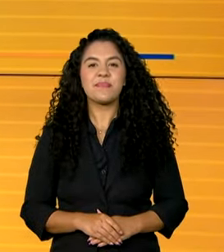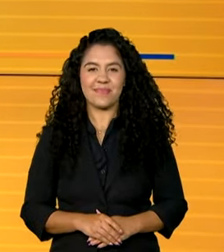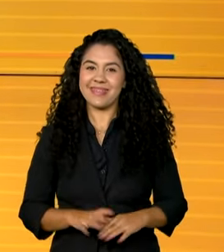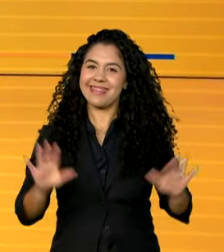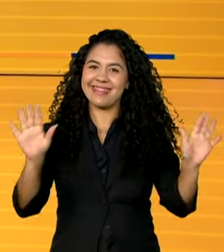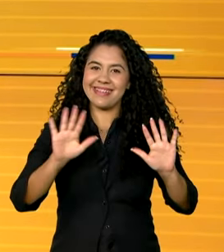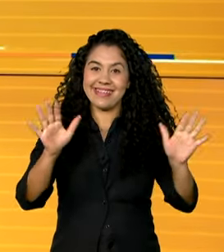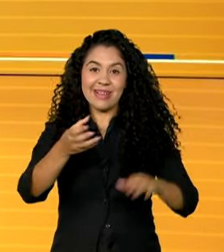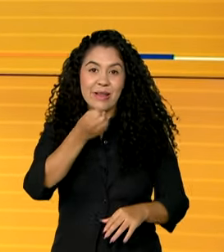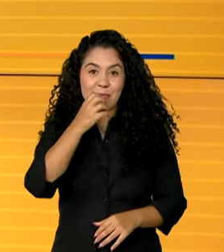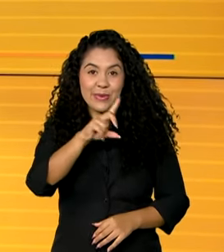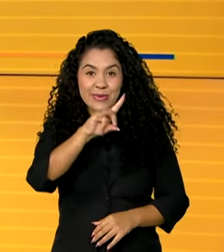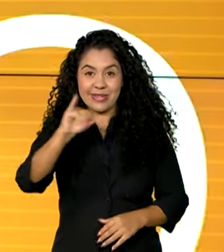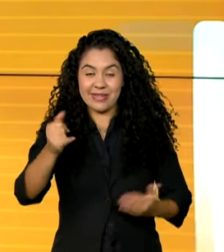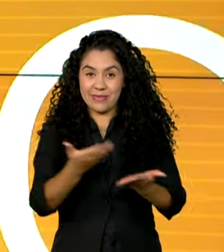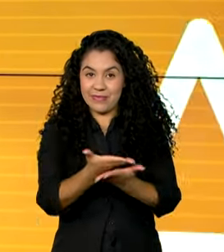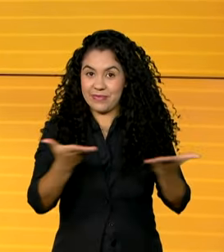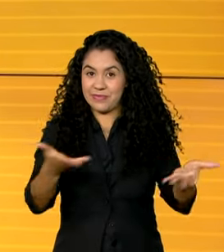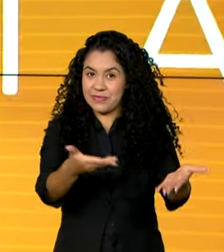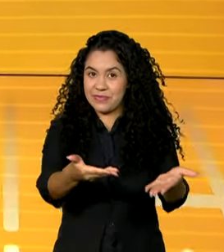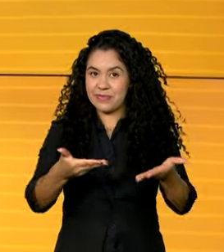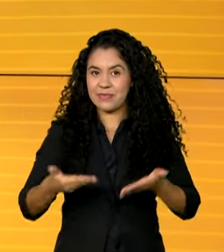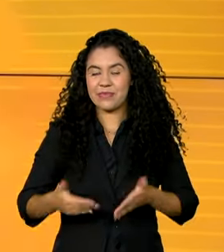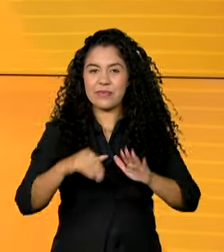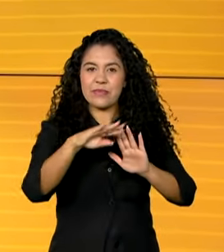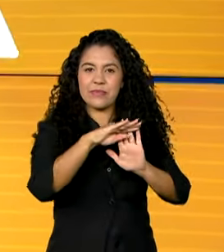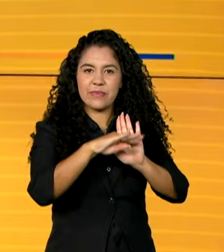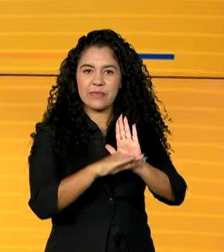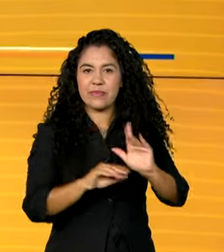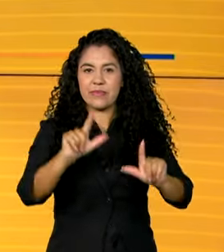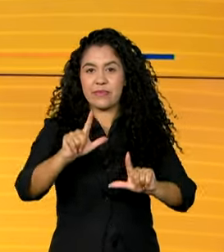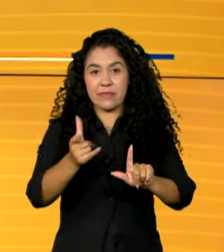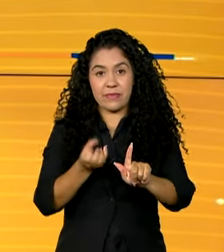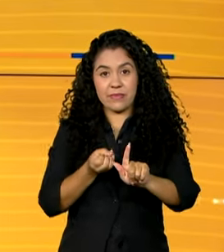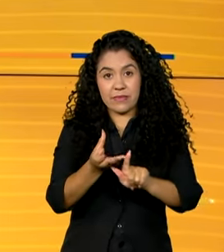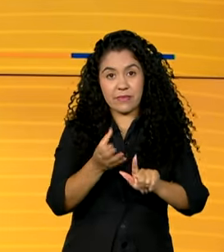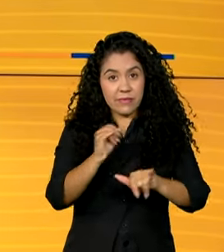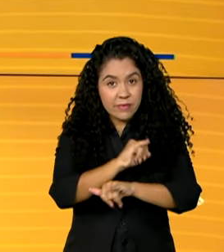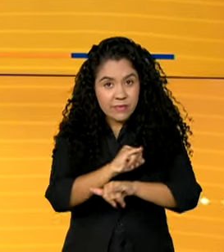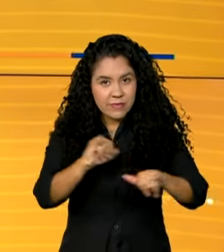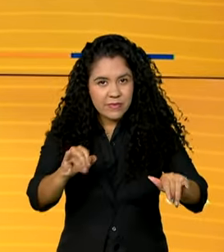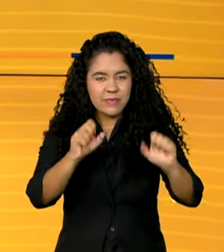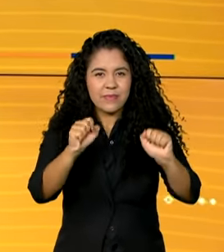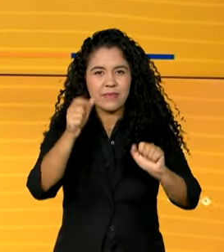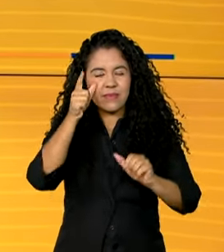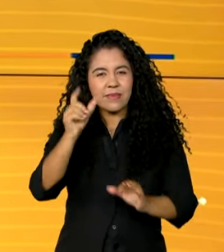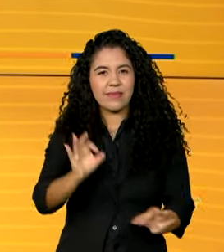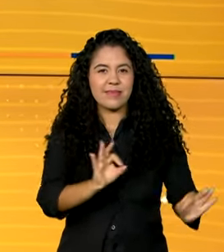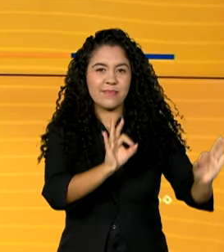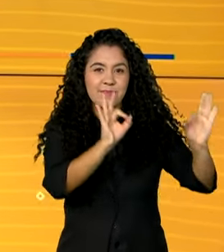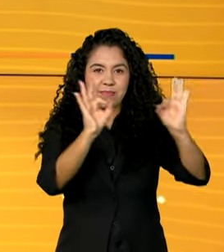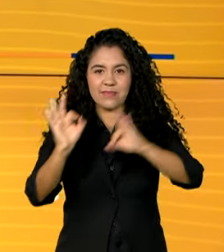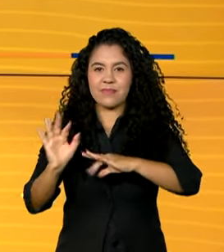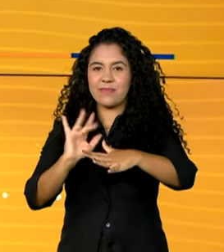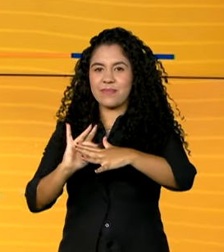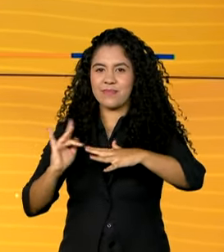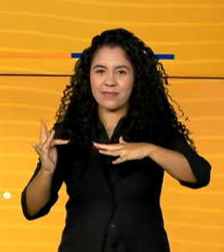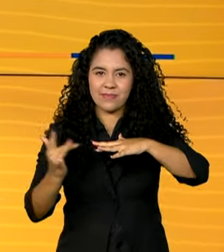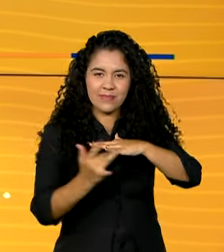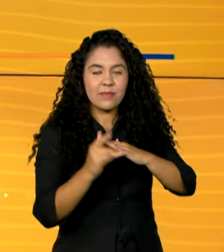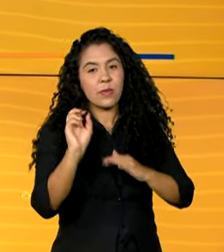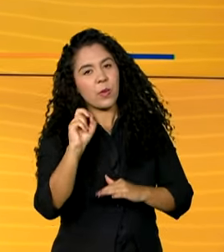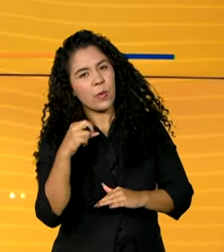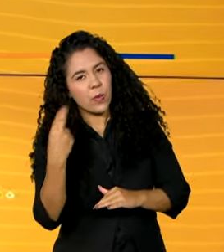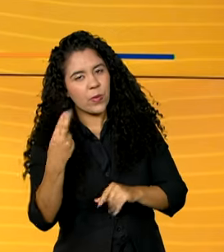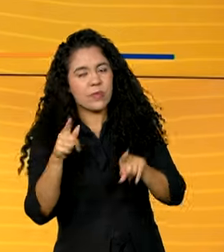Olá, bom dia, seja bem-vindo ao canal GOV. Lembrando que você pode nos acompanhar também ao vivo pelas redes